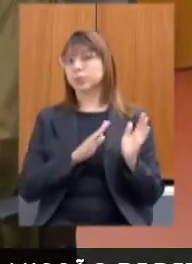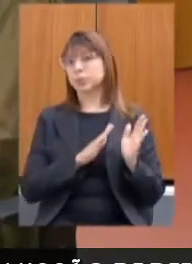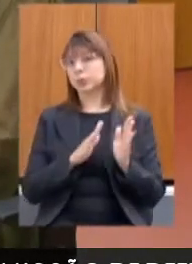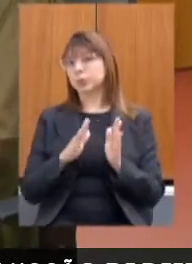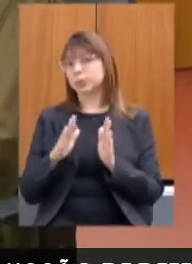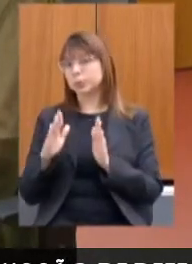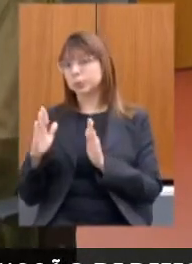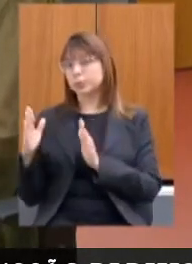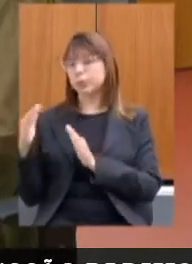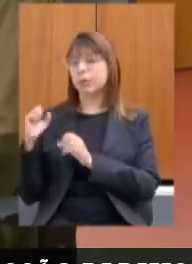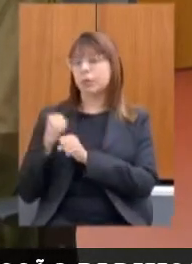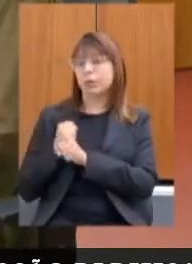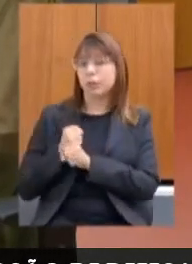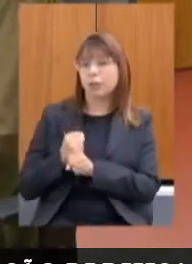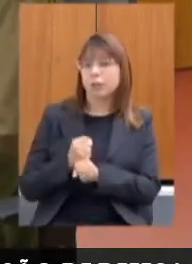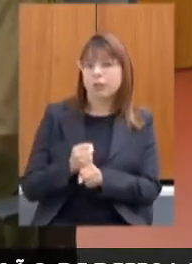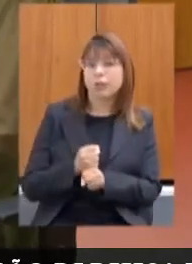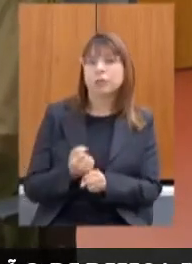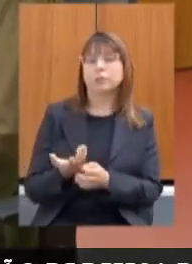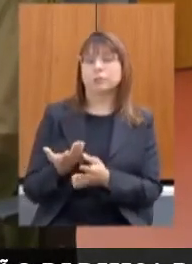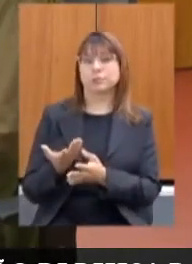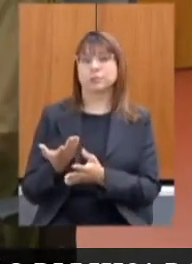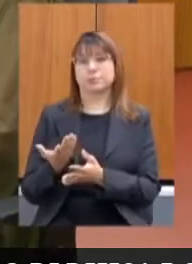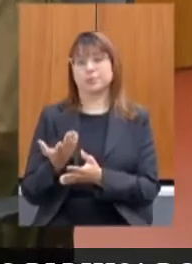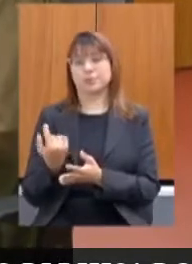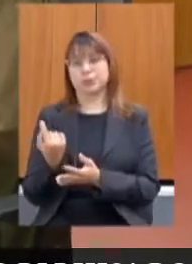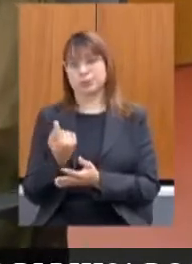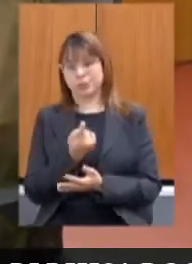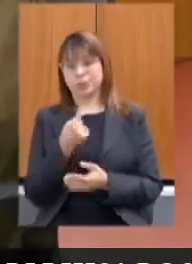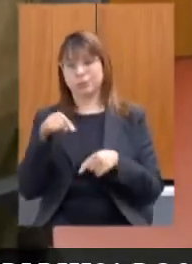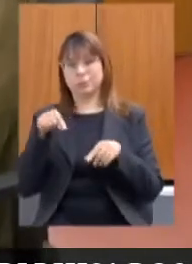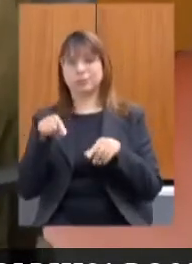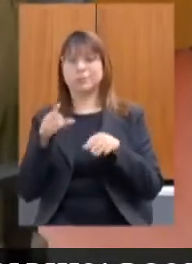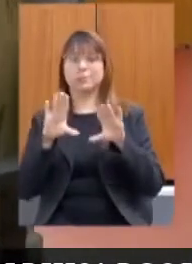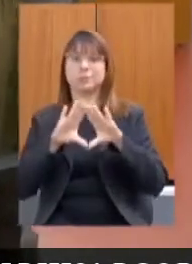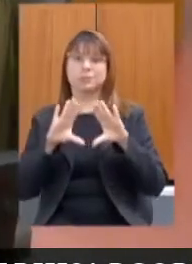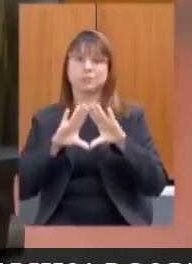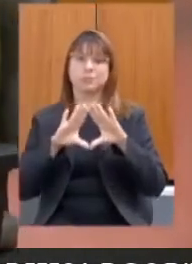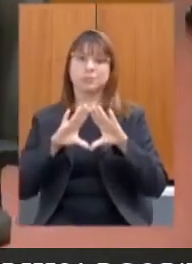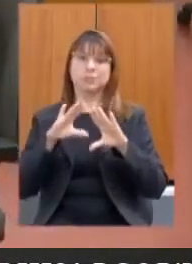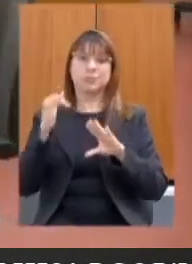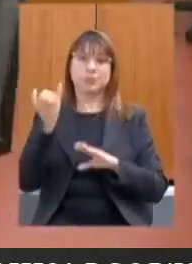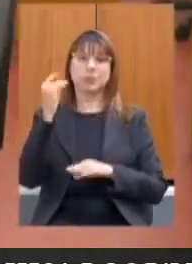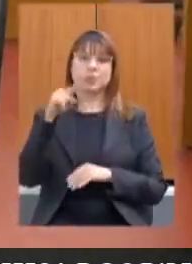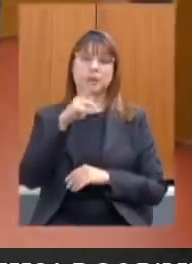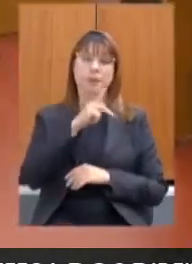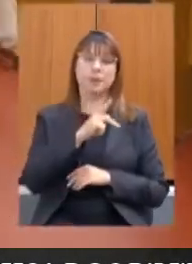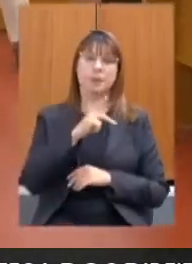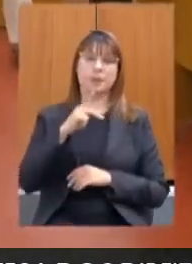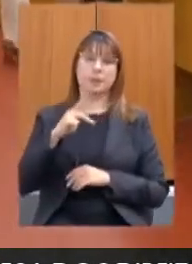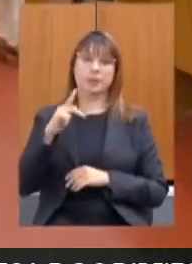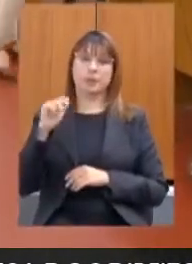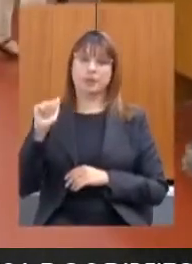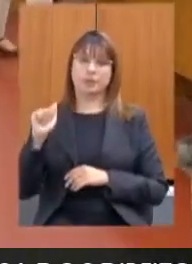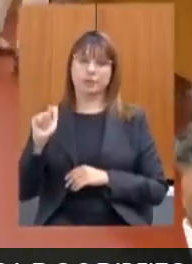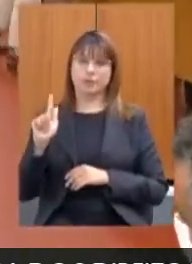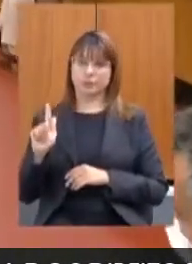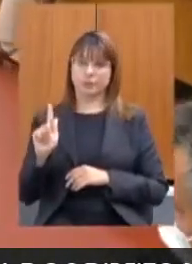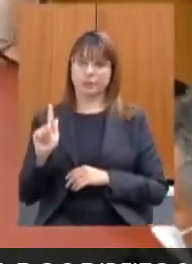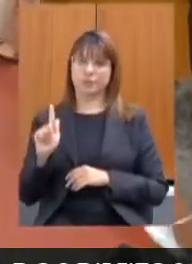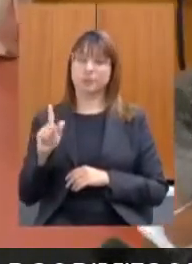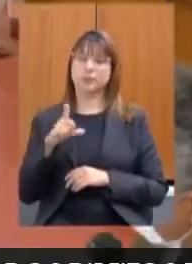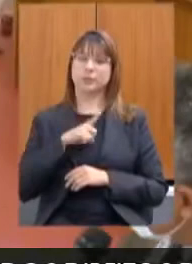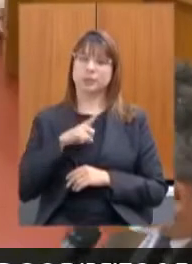história que essa casa é pioneira é o processo do PPAG com emendas populares